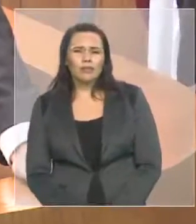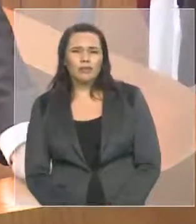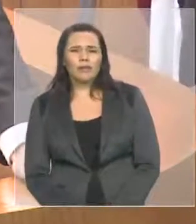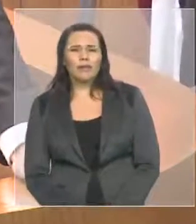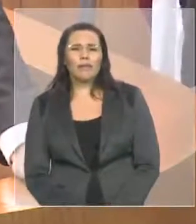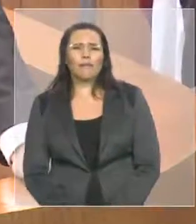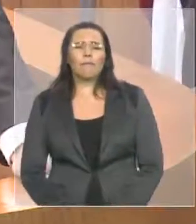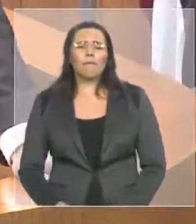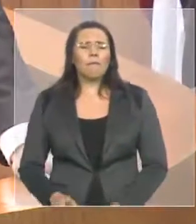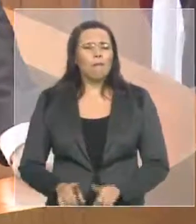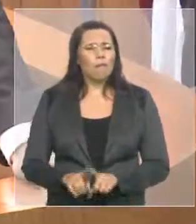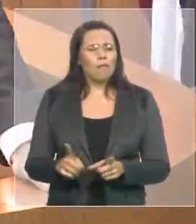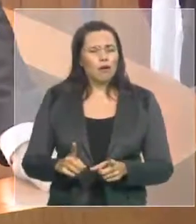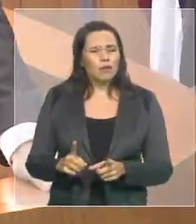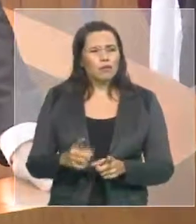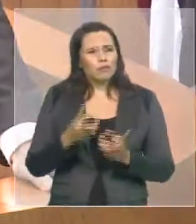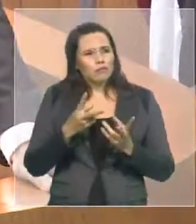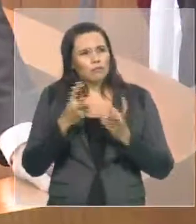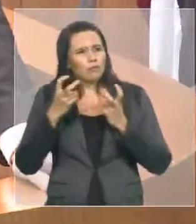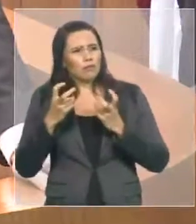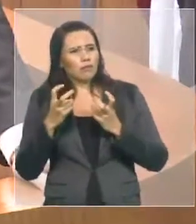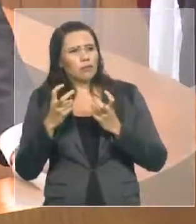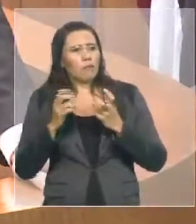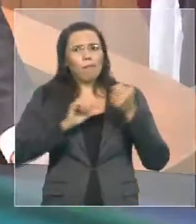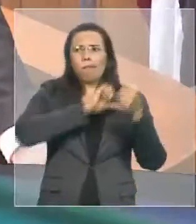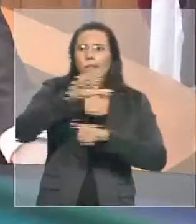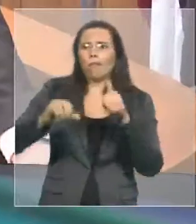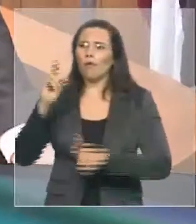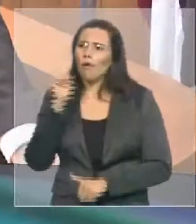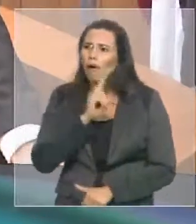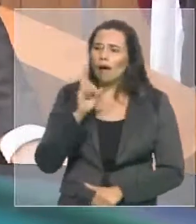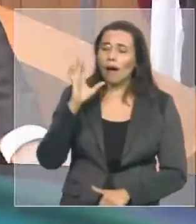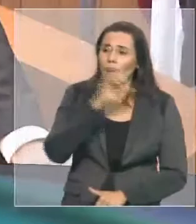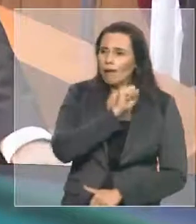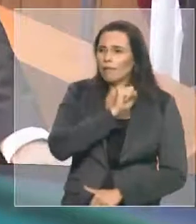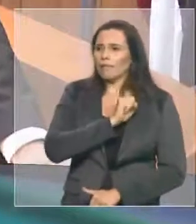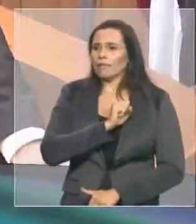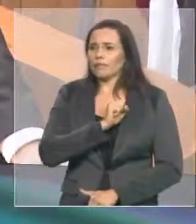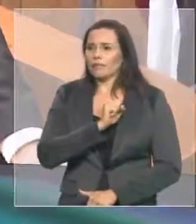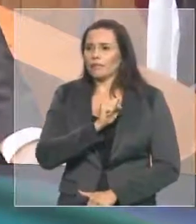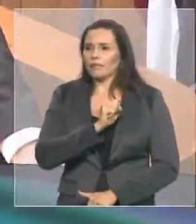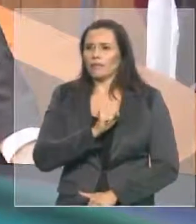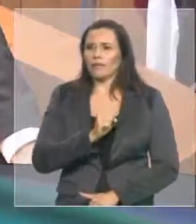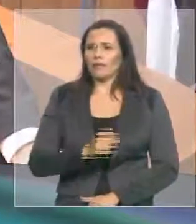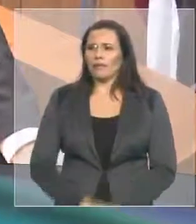Deputada, eu queria aqui fazer o contraponto às palavras de V. Exª.